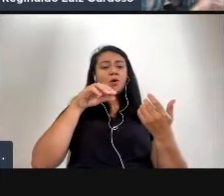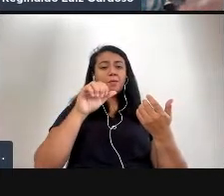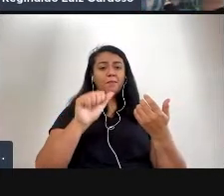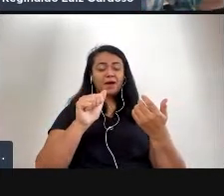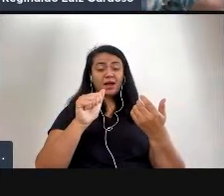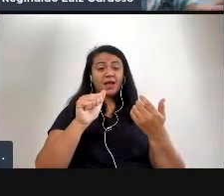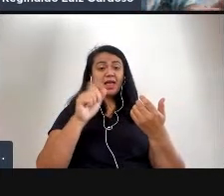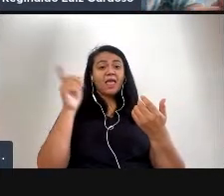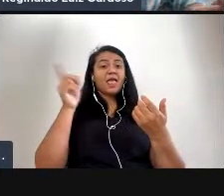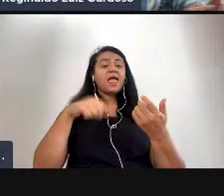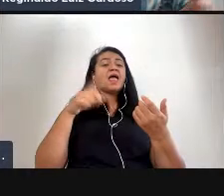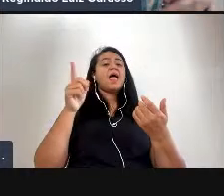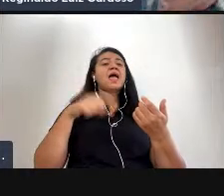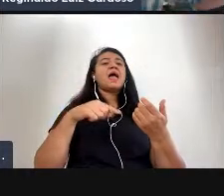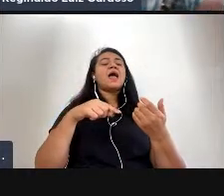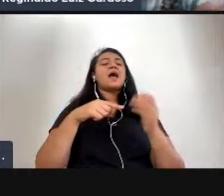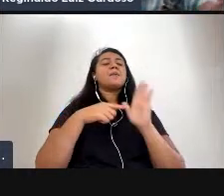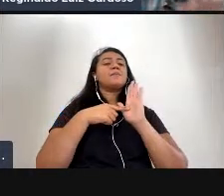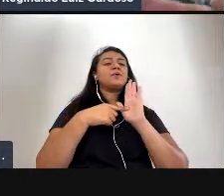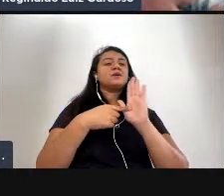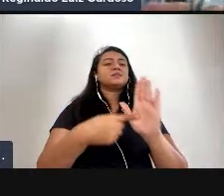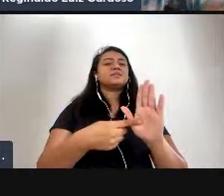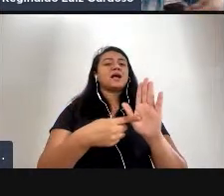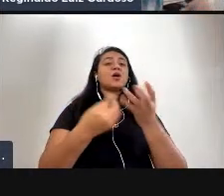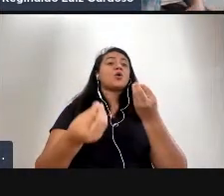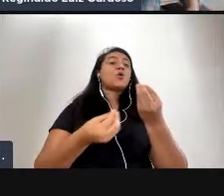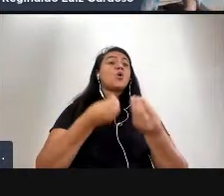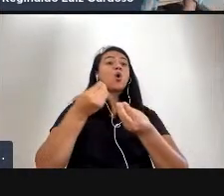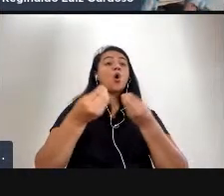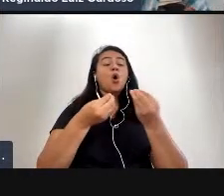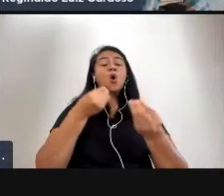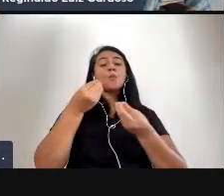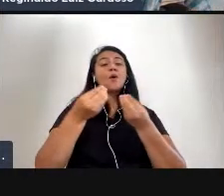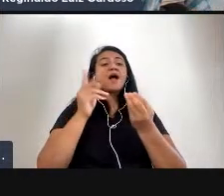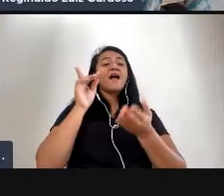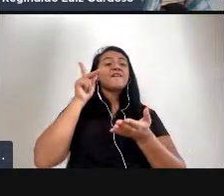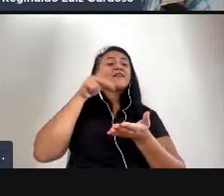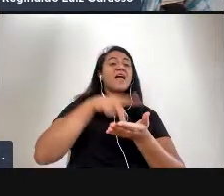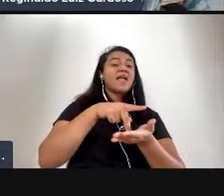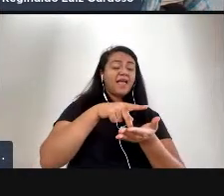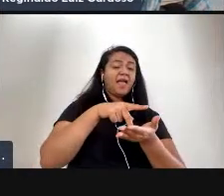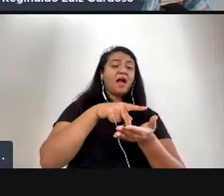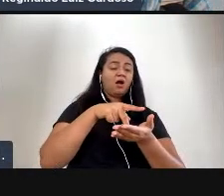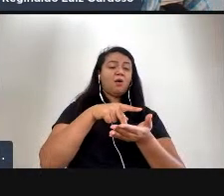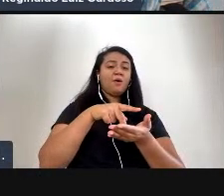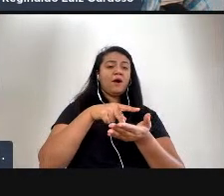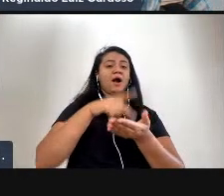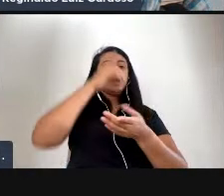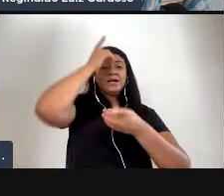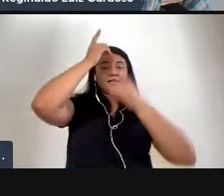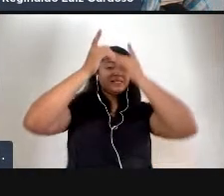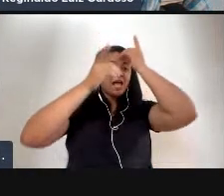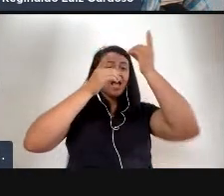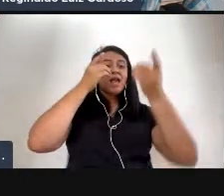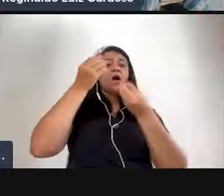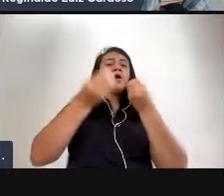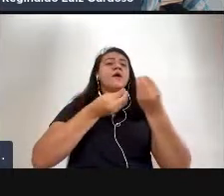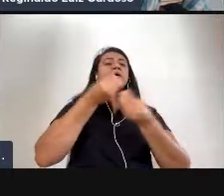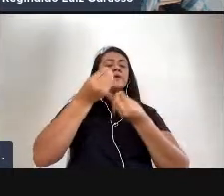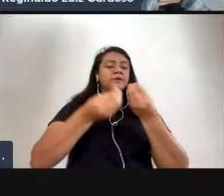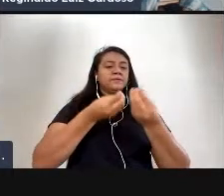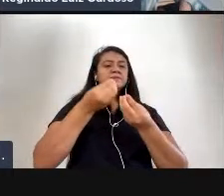ideia de dar uma tridimensionalidade uma tridimensão a essa ideia original de sendo uma